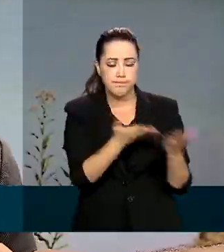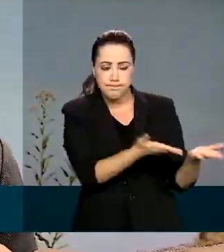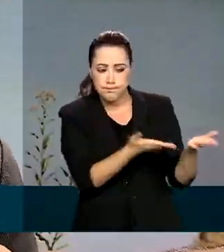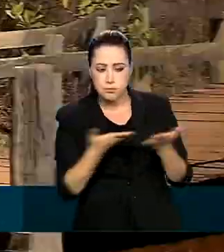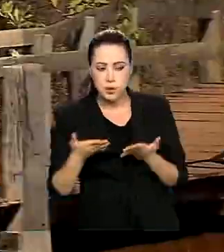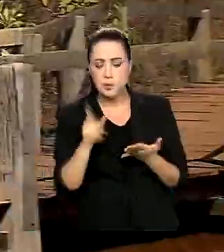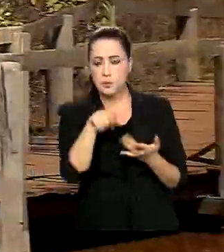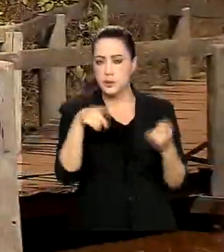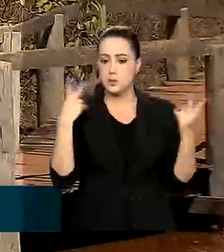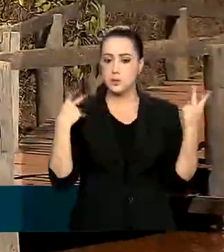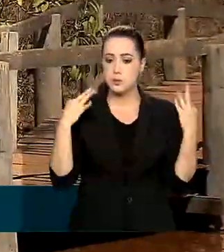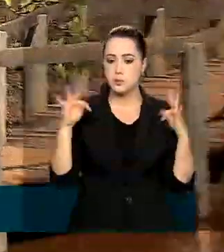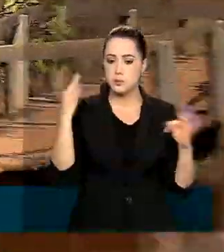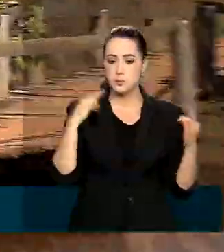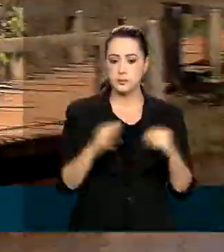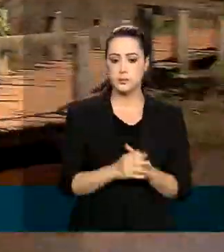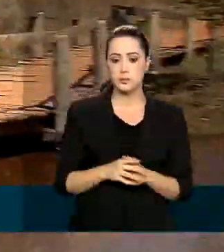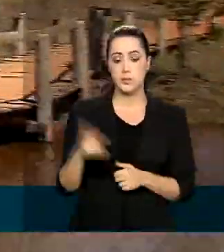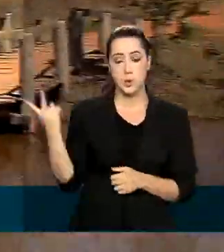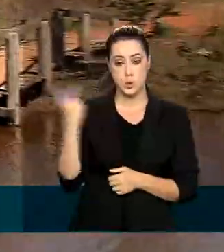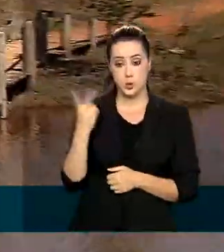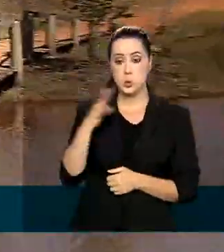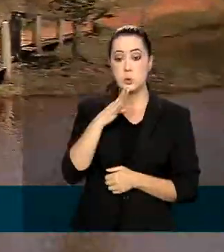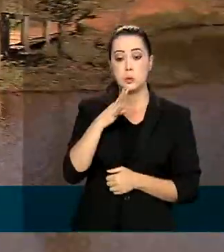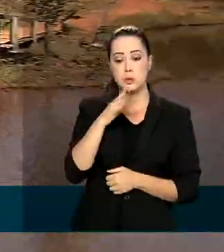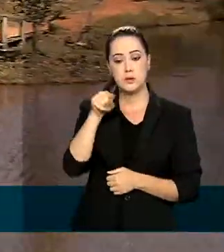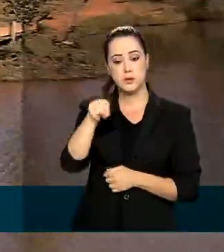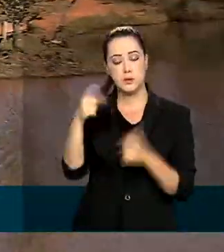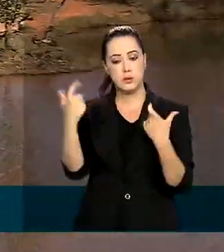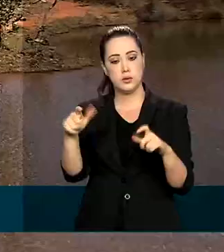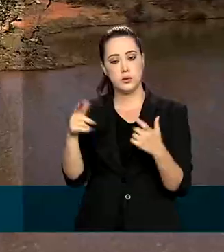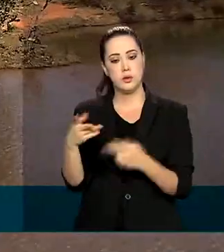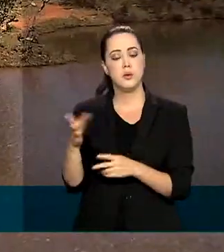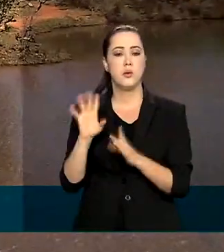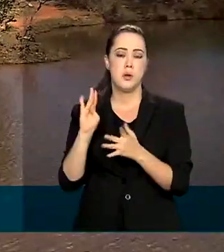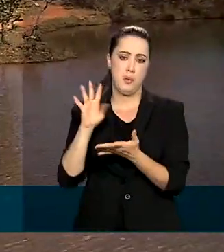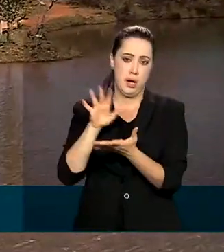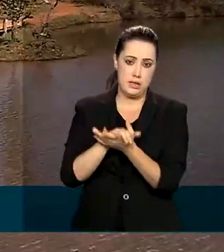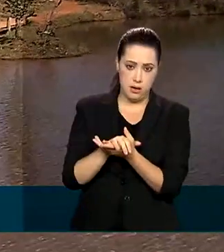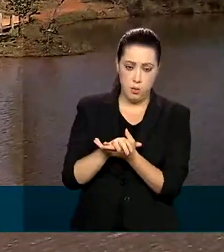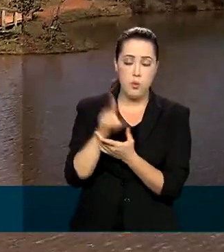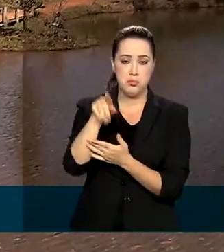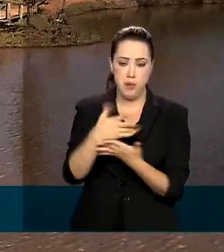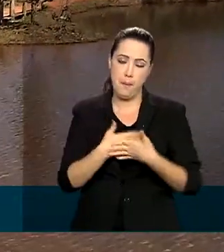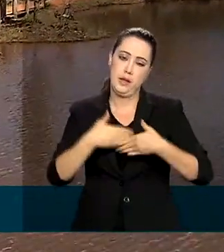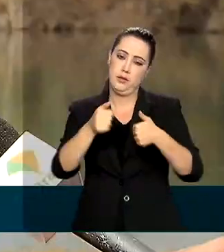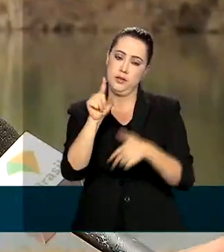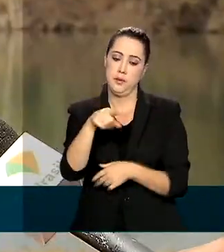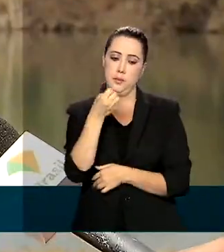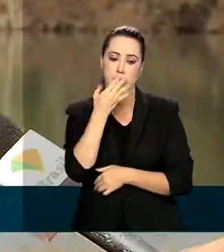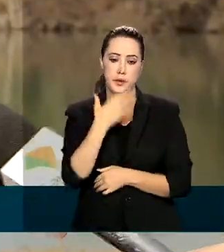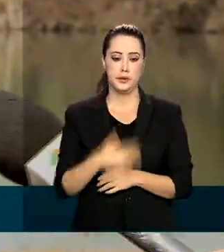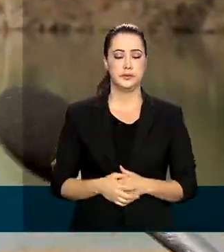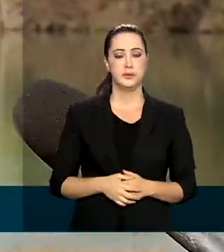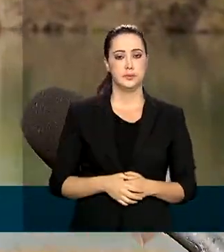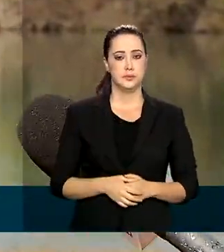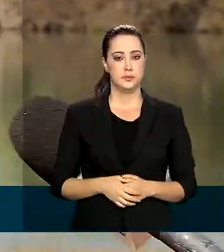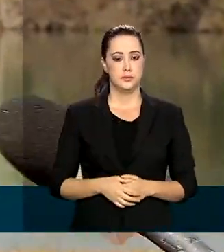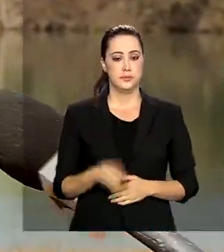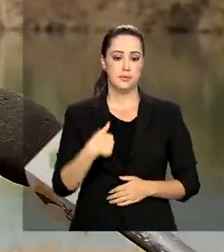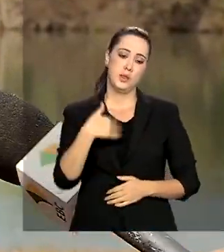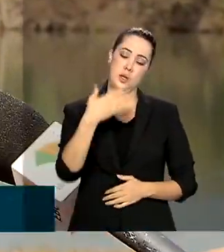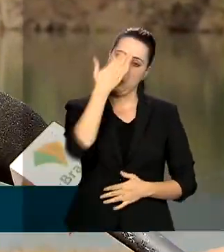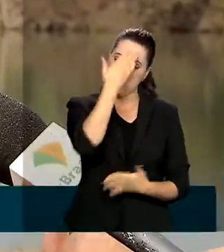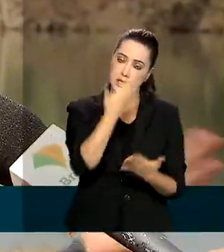é muito importante. A Lucélia trouxe o Bruno para conhecer o parque. Para o casal, as melhorias são bem-vindas. Eu acho que, por exemplo,